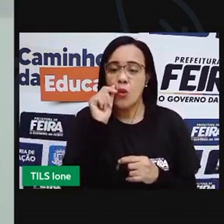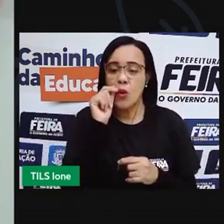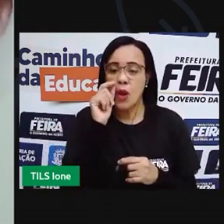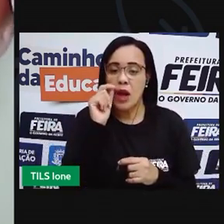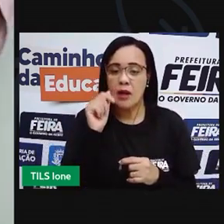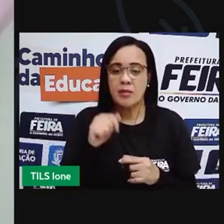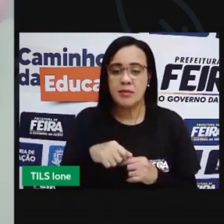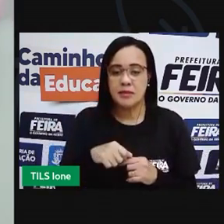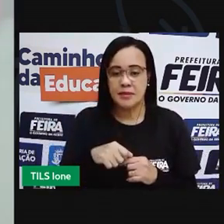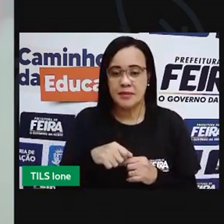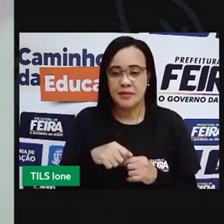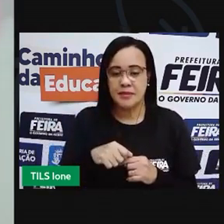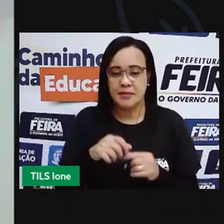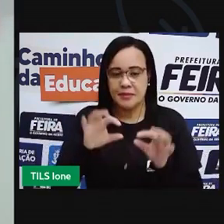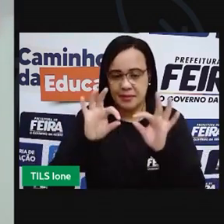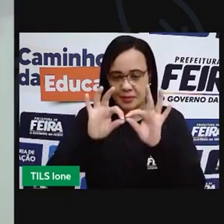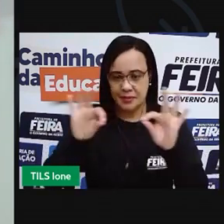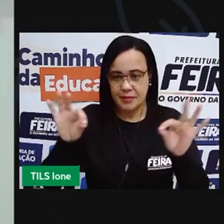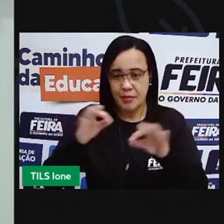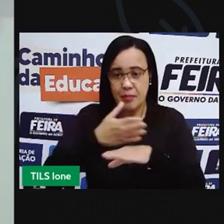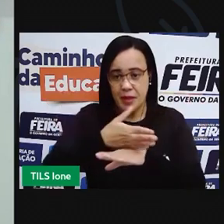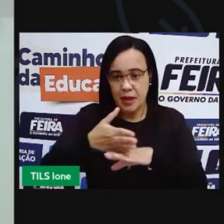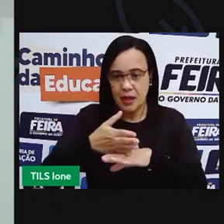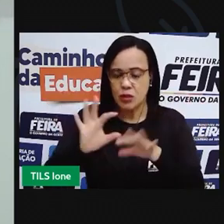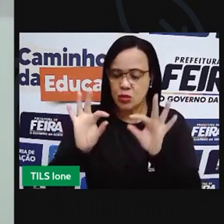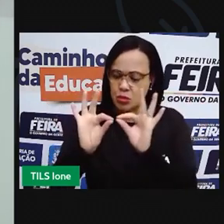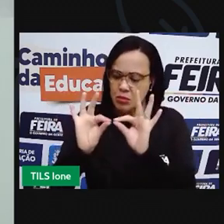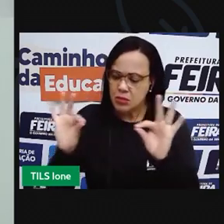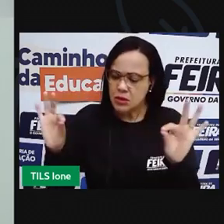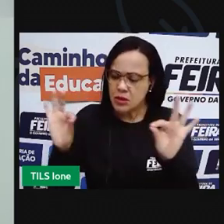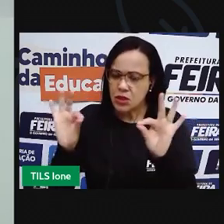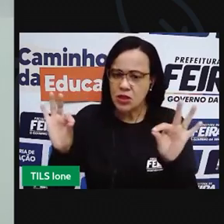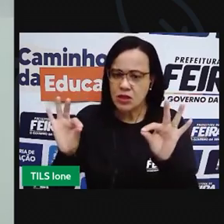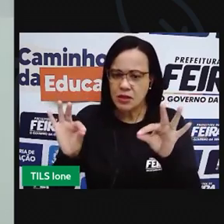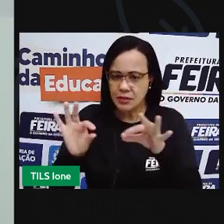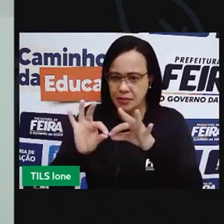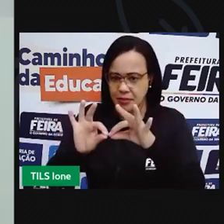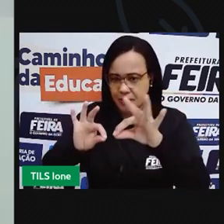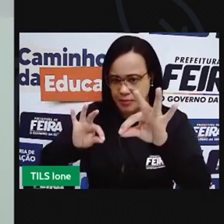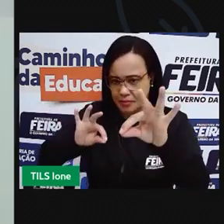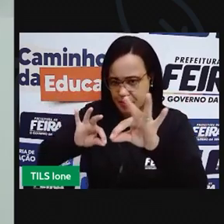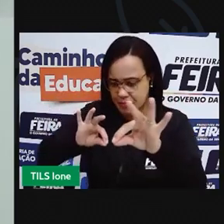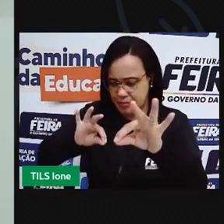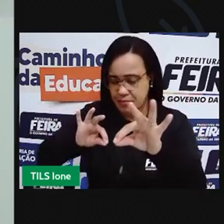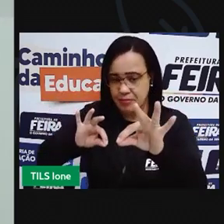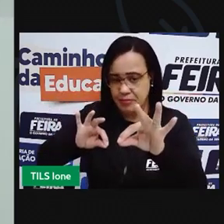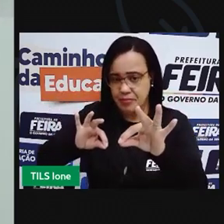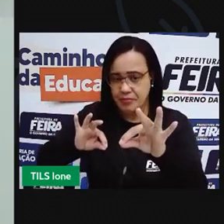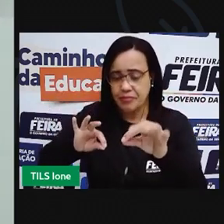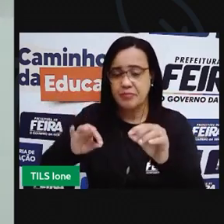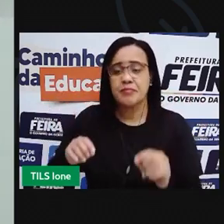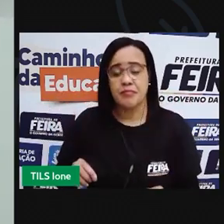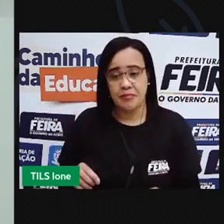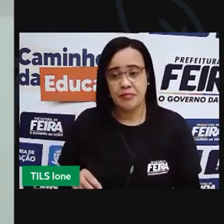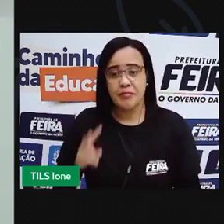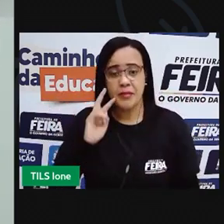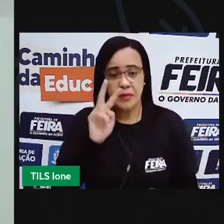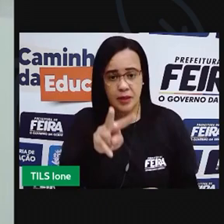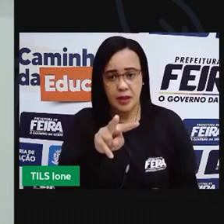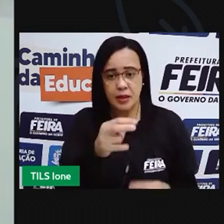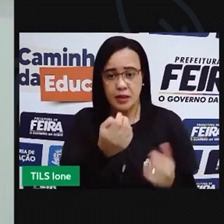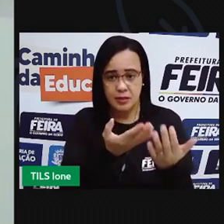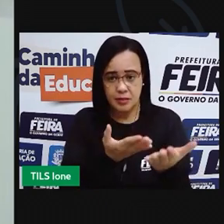vou pegar o barbante pra medir. Coloco aqui a ponta do barbante aqui no final do lápis